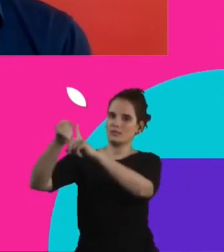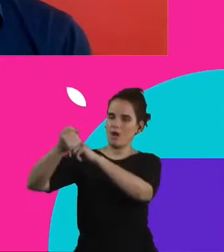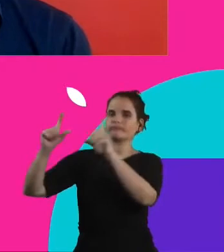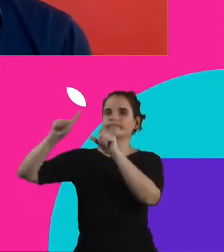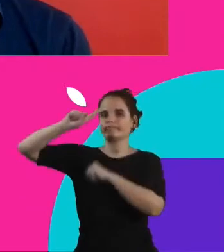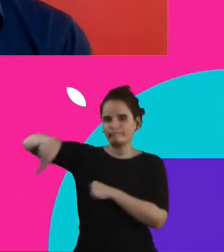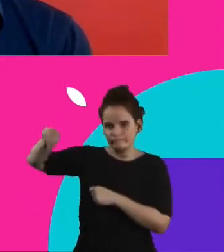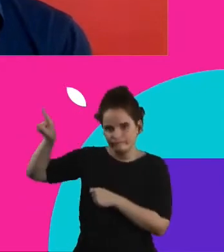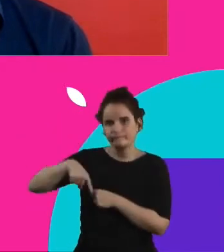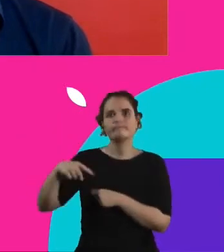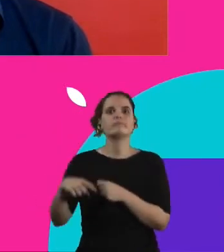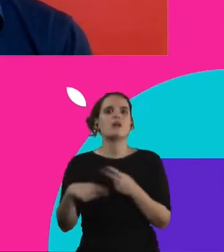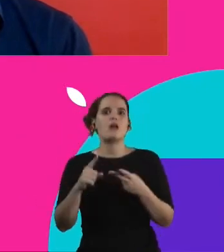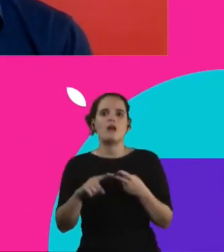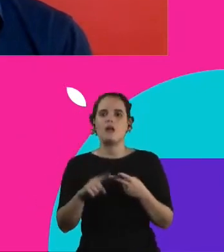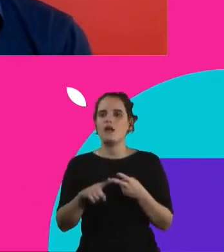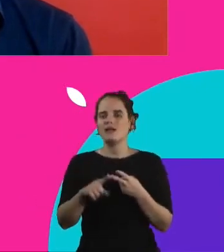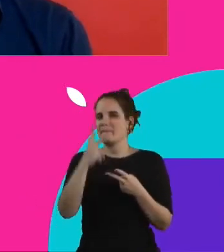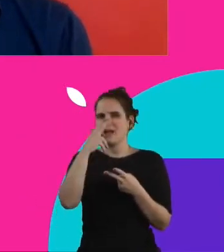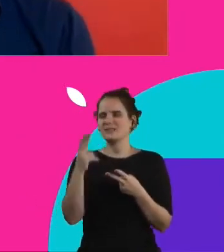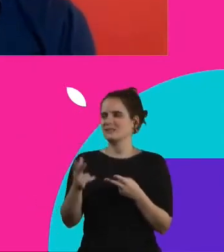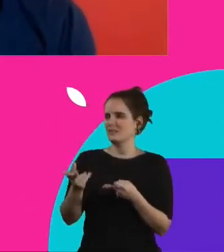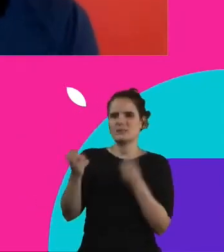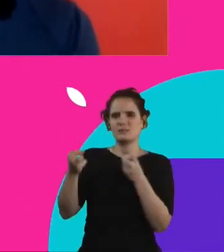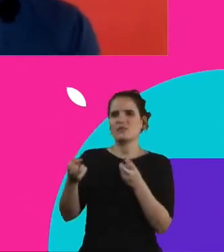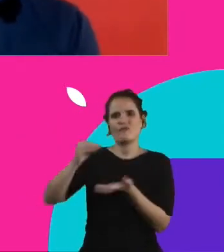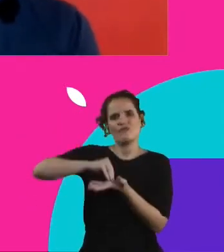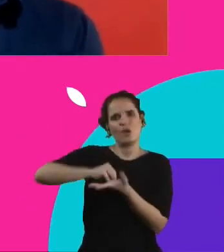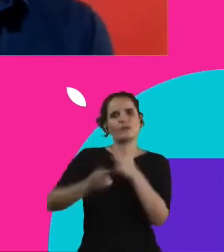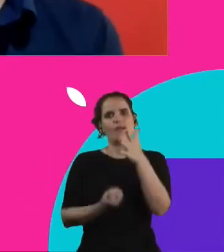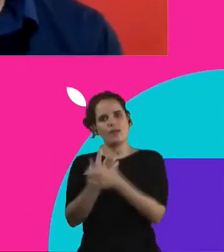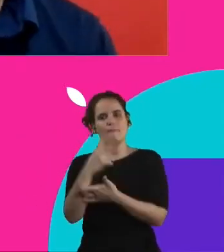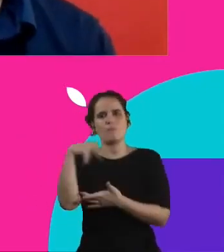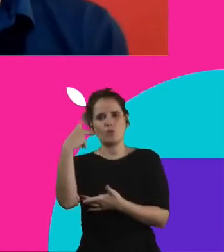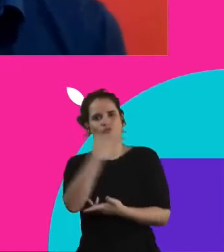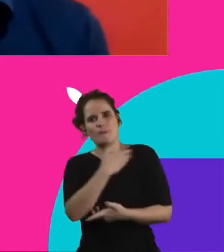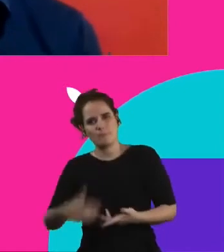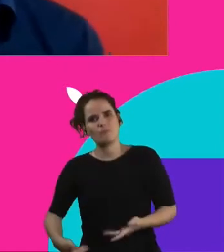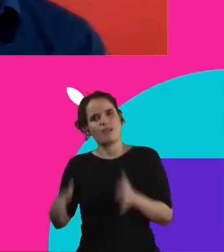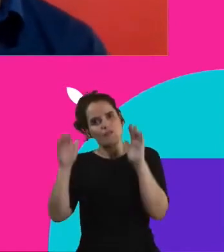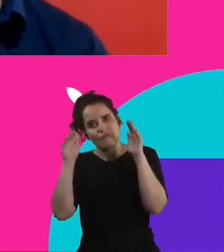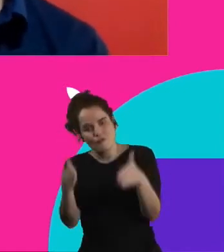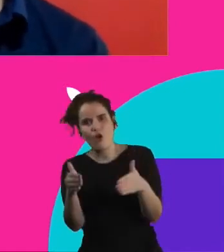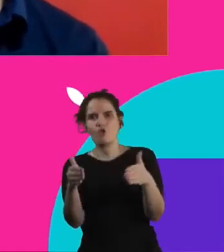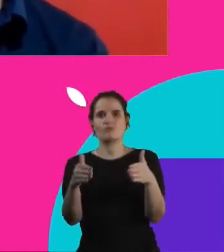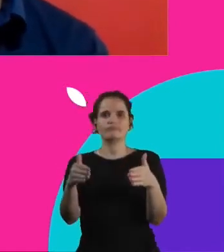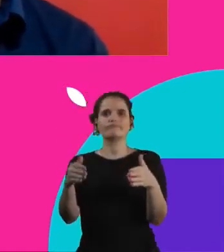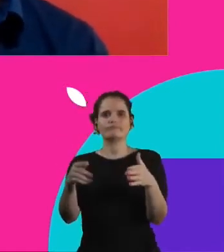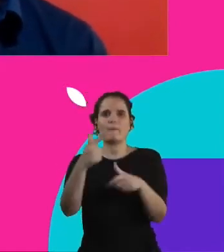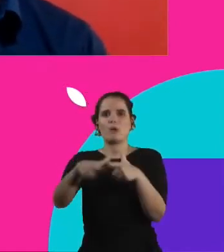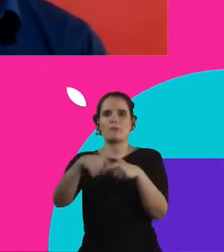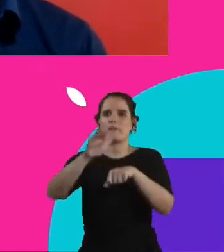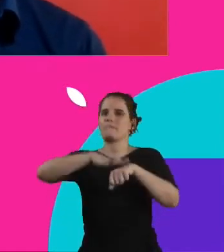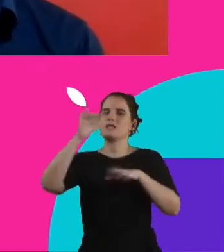do combate à fome. A gente vê o quanto é importante a criação de políticas públicas para endereçar esses grandes problemas sistêmicos.